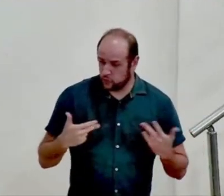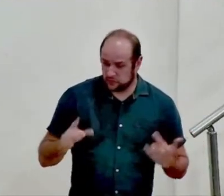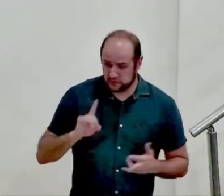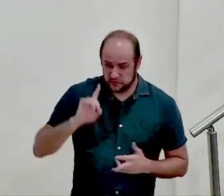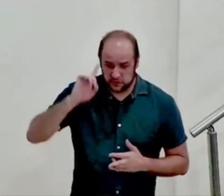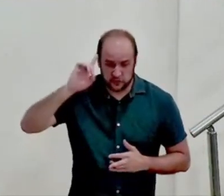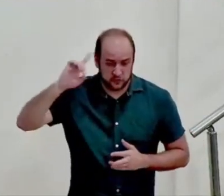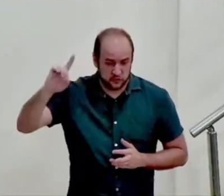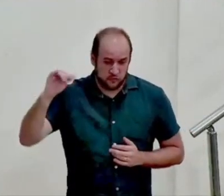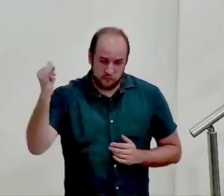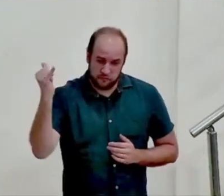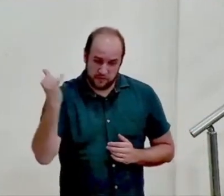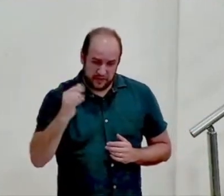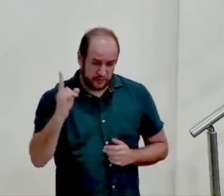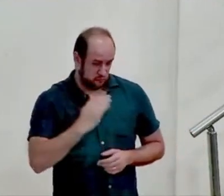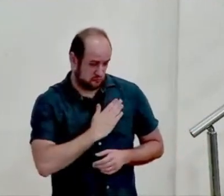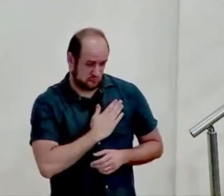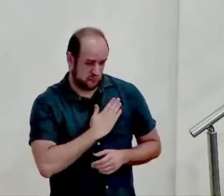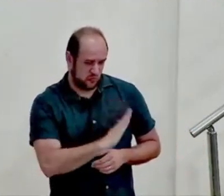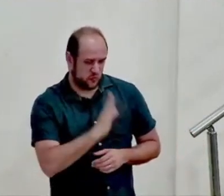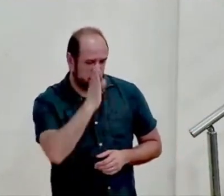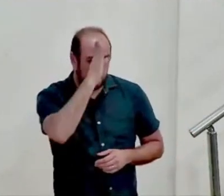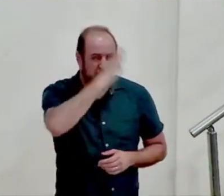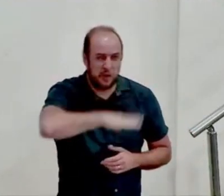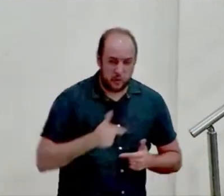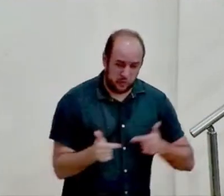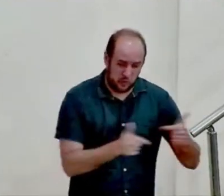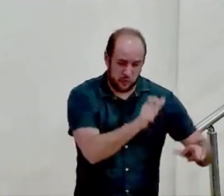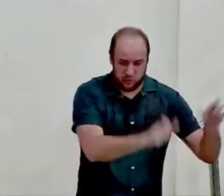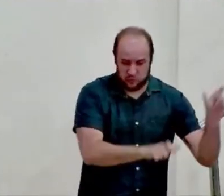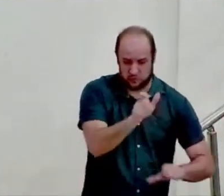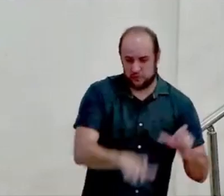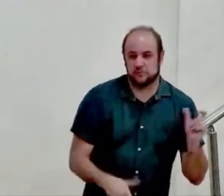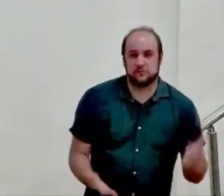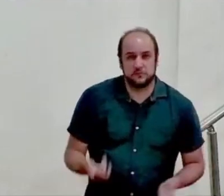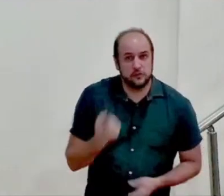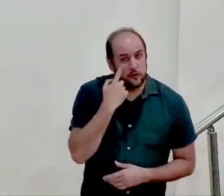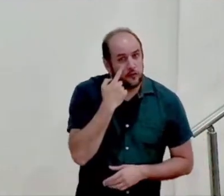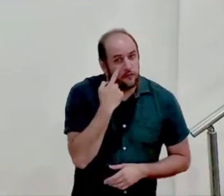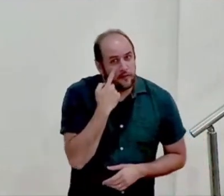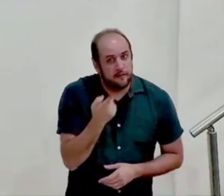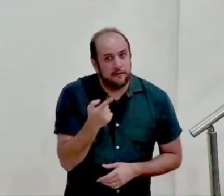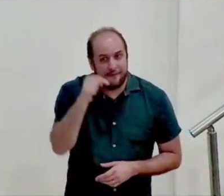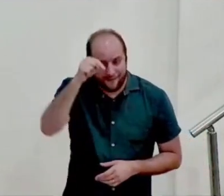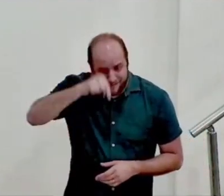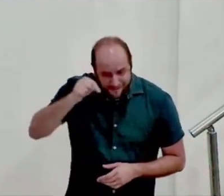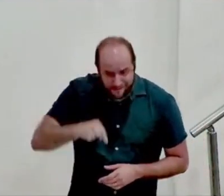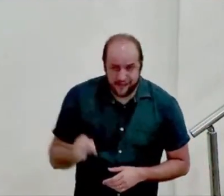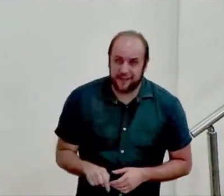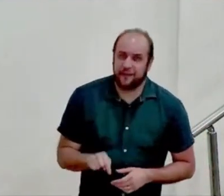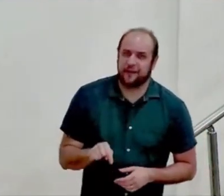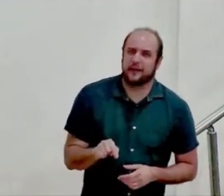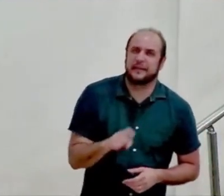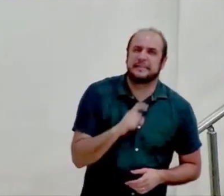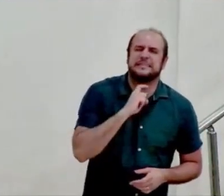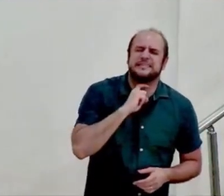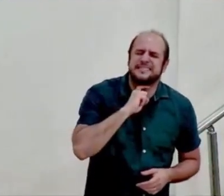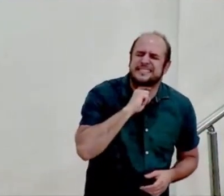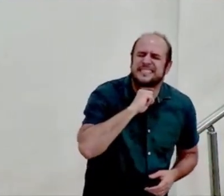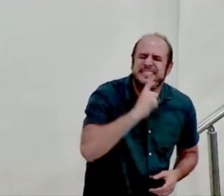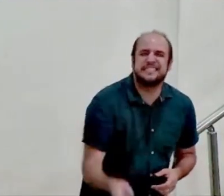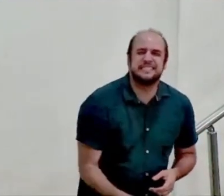que era mal ao seu próximo e veja isso meu amado aqui nenhum ato nenhum